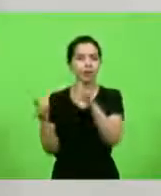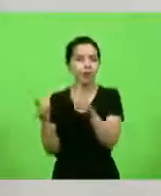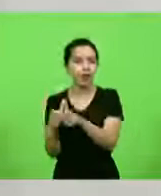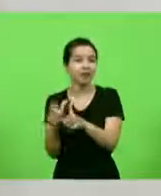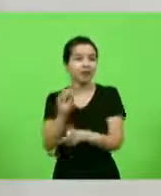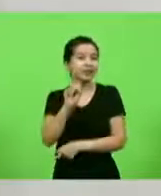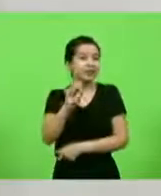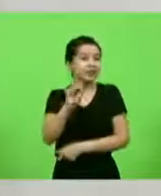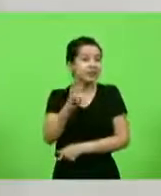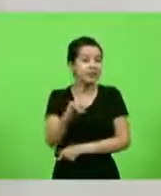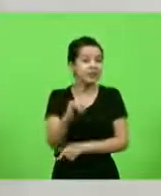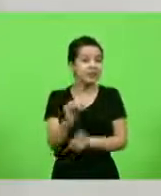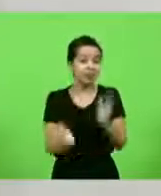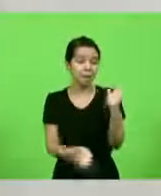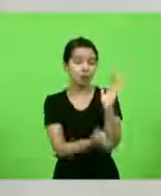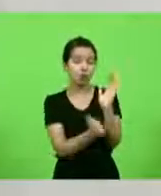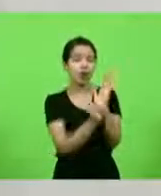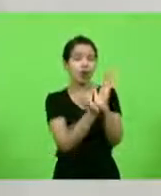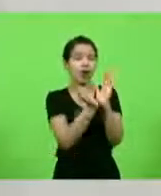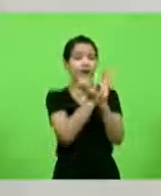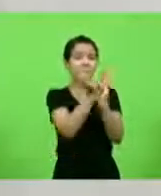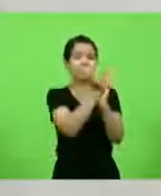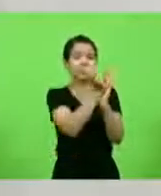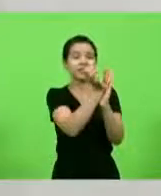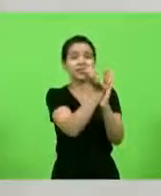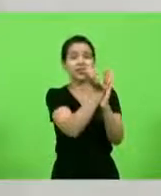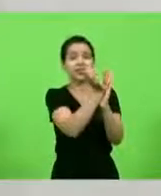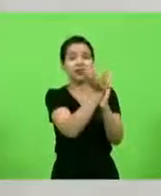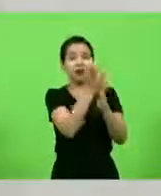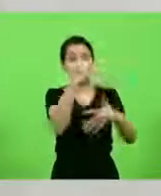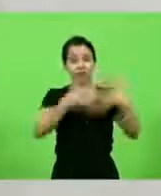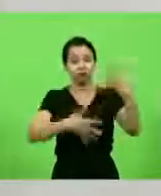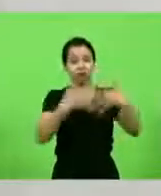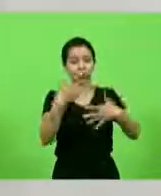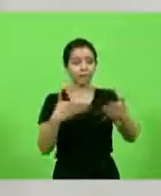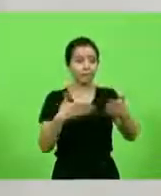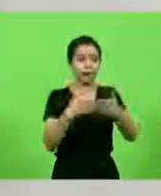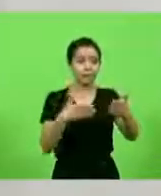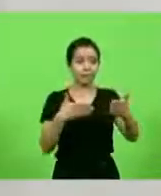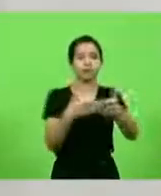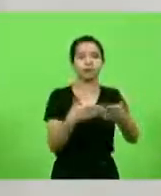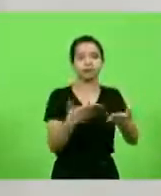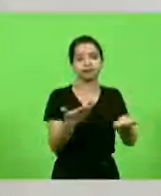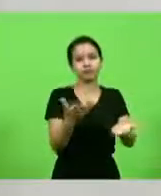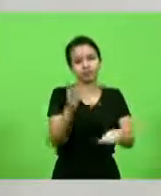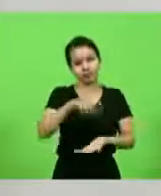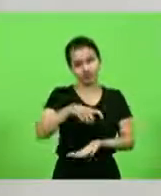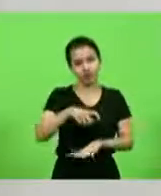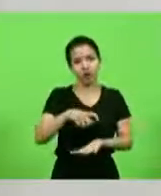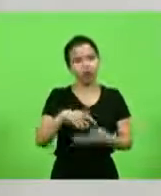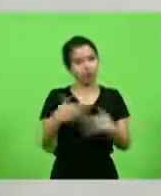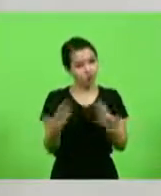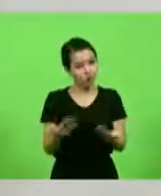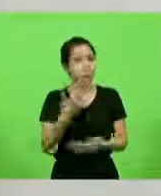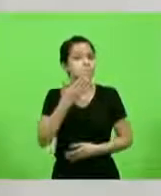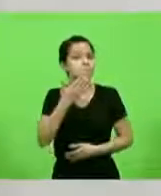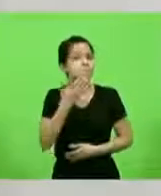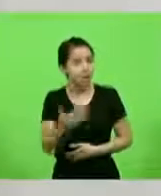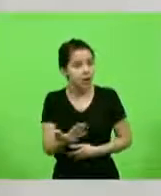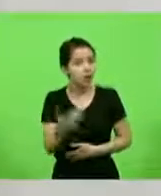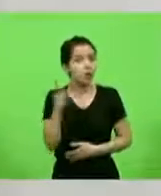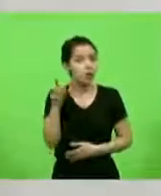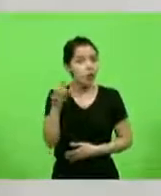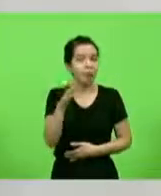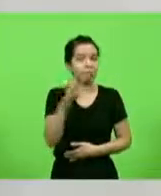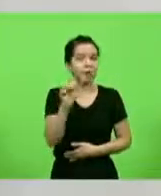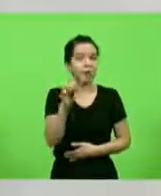excesso de burocracia impedir o acesso ao crédito. Então, fica aqui o apelo ao Badesc e ao BRDE. Não